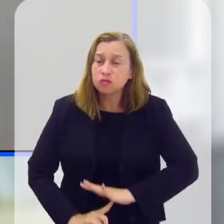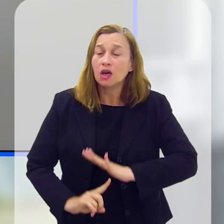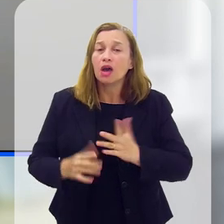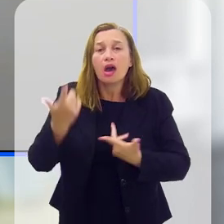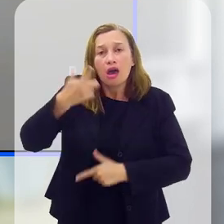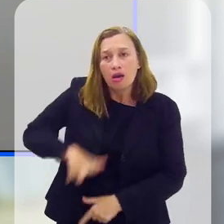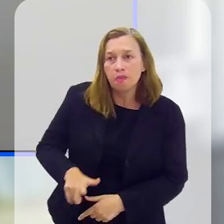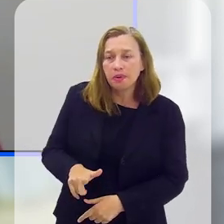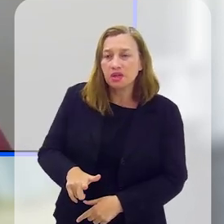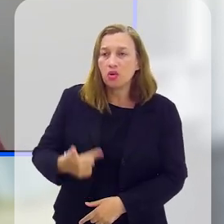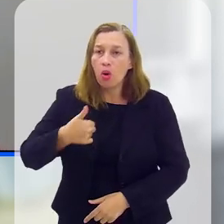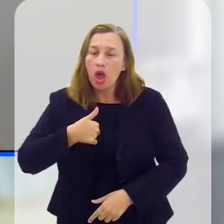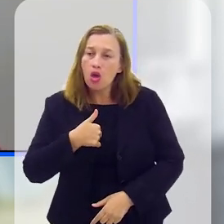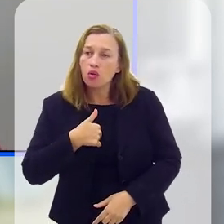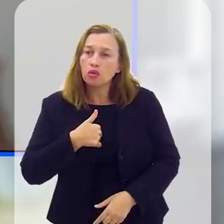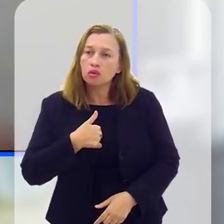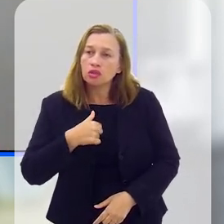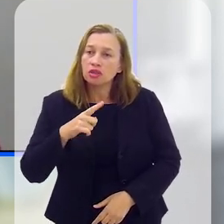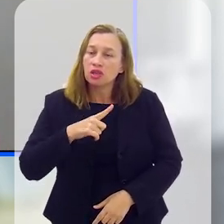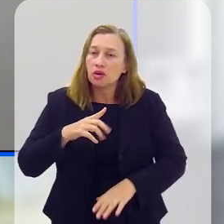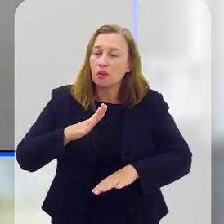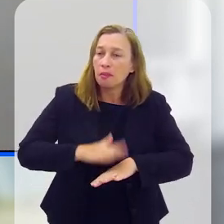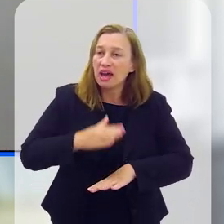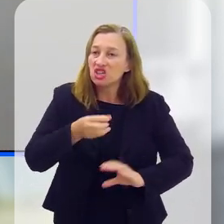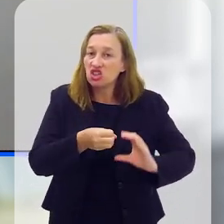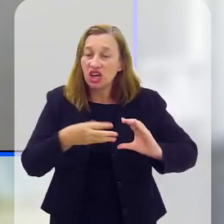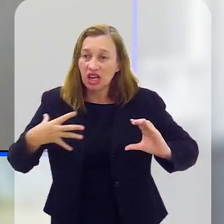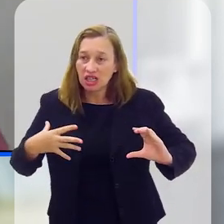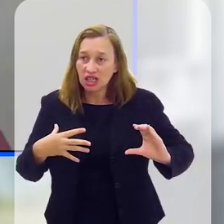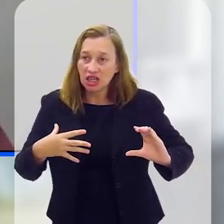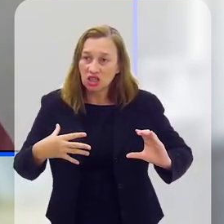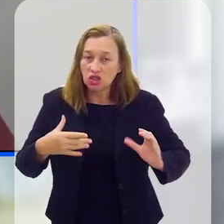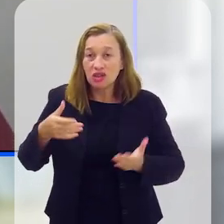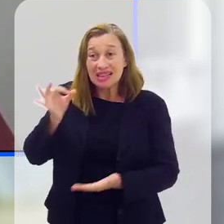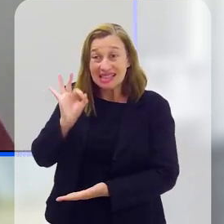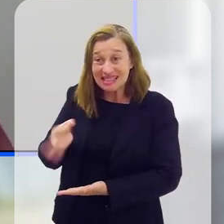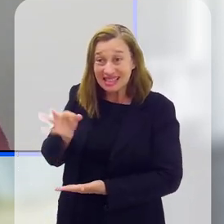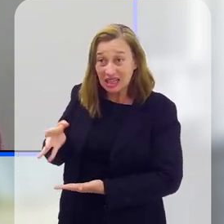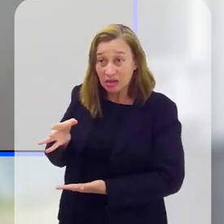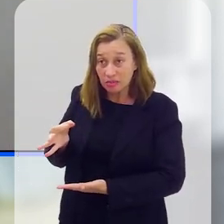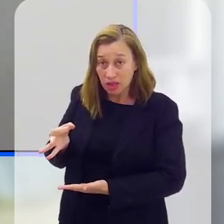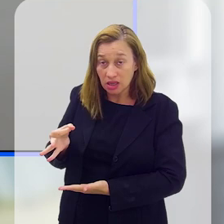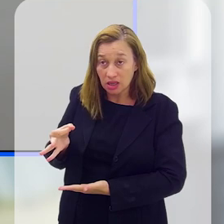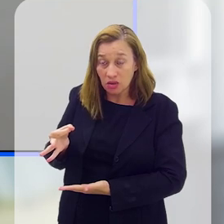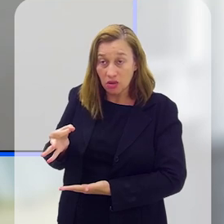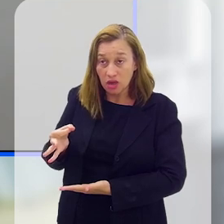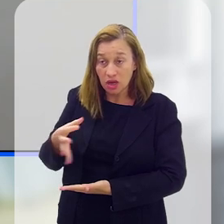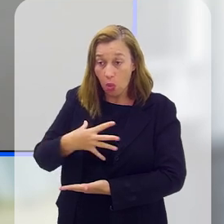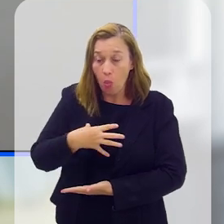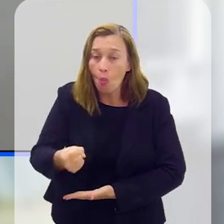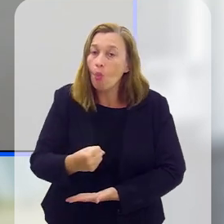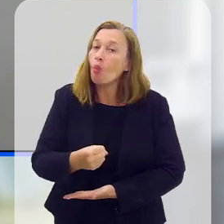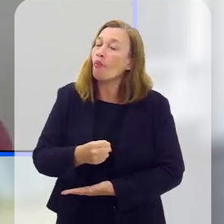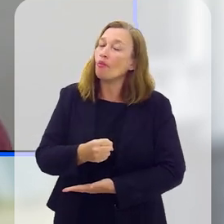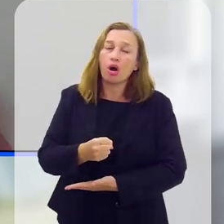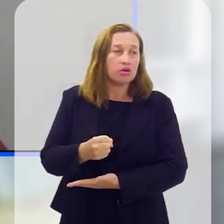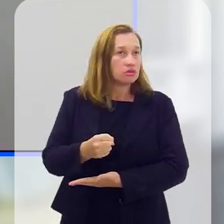repito, não quer dizer que porque eu apresento um ou mais desses sinais, obrigatoriamente eu esteja querendo tirar a minha vida.